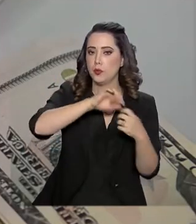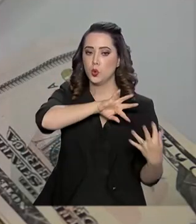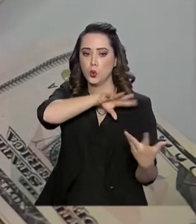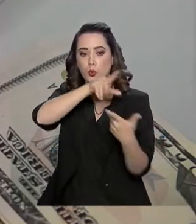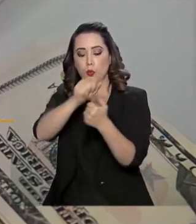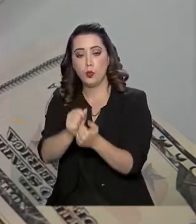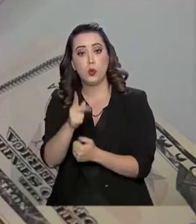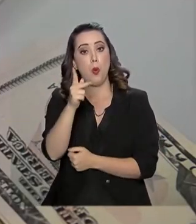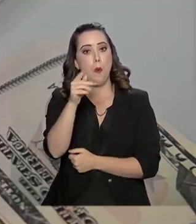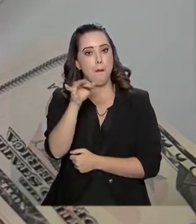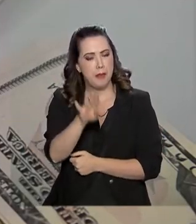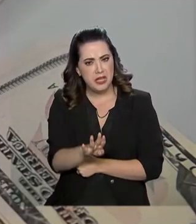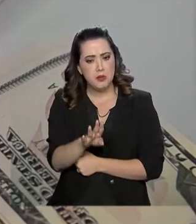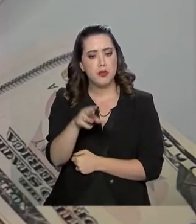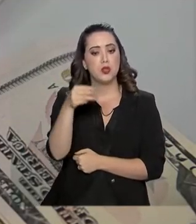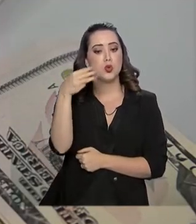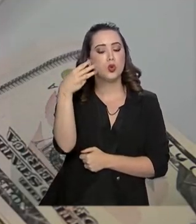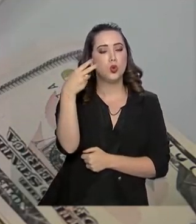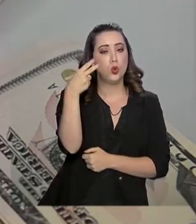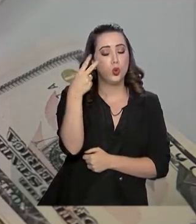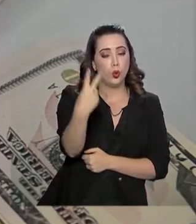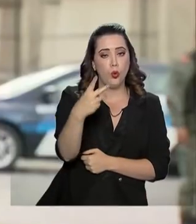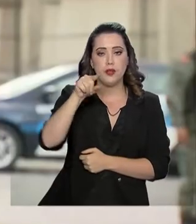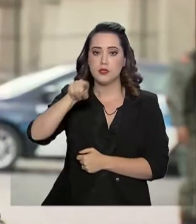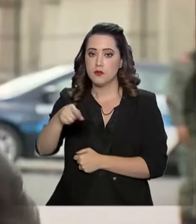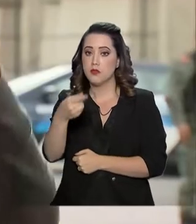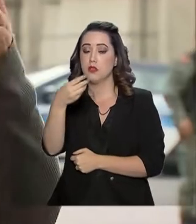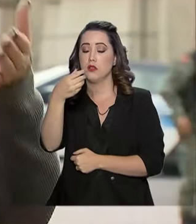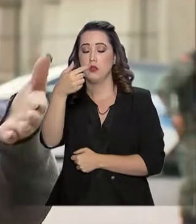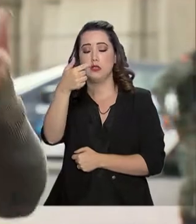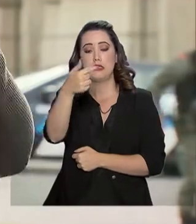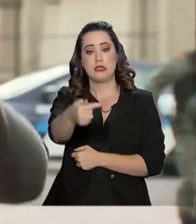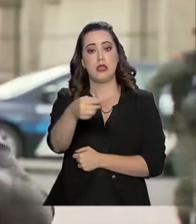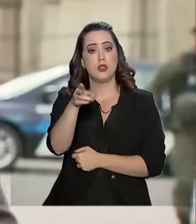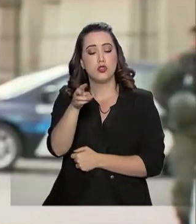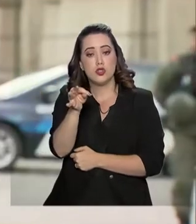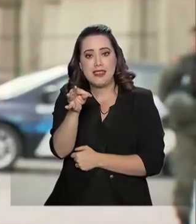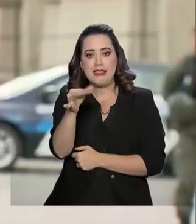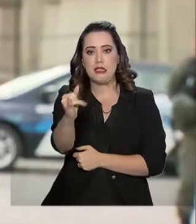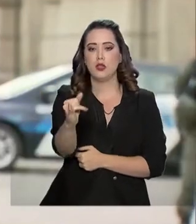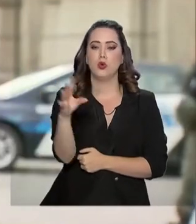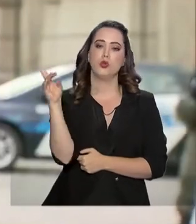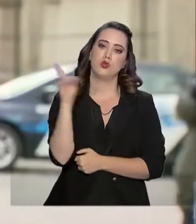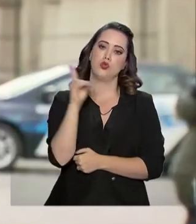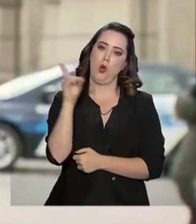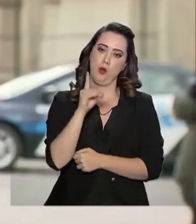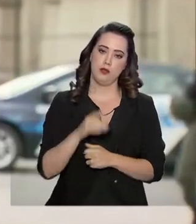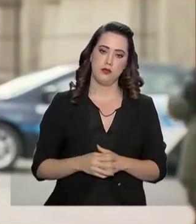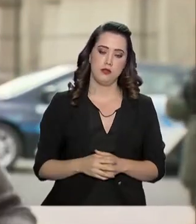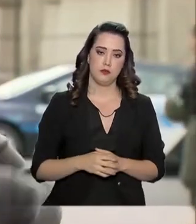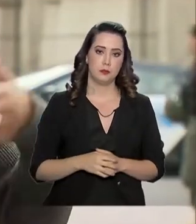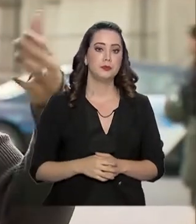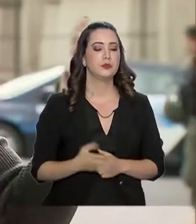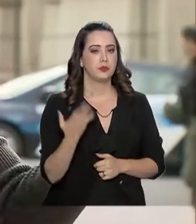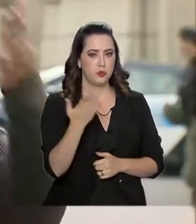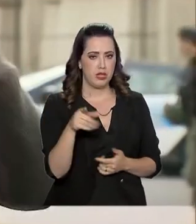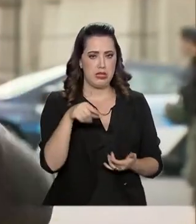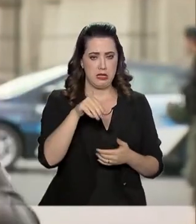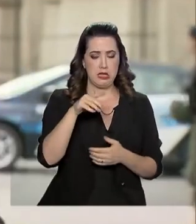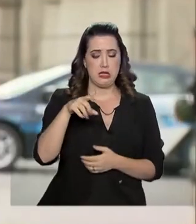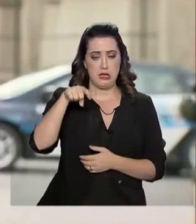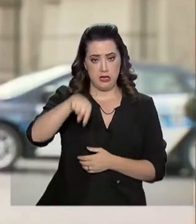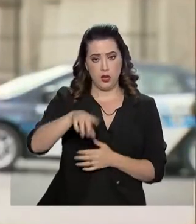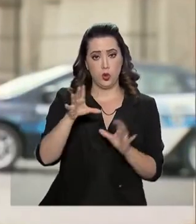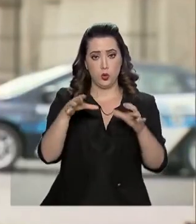de 2 trilhões e 700 bilhões de dólares. Na cúpula deste ano, o Mercosul deve assinar um acordo para compartilhar